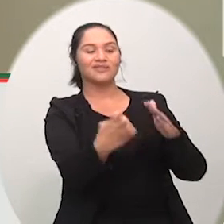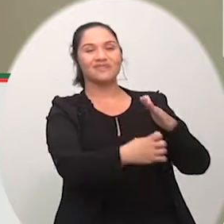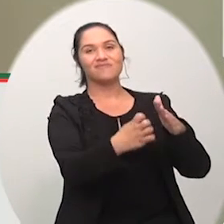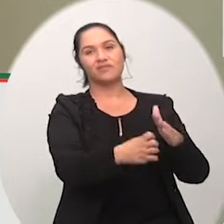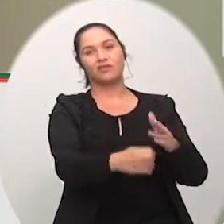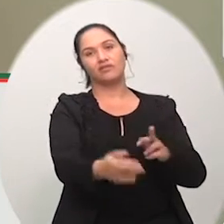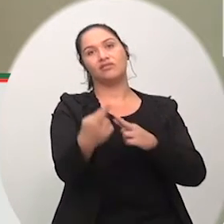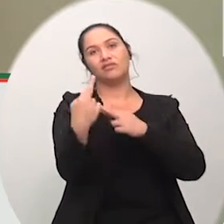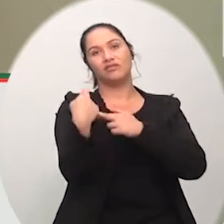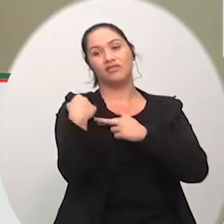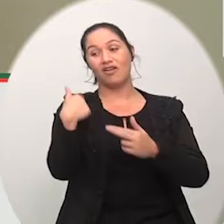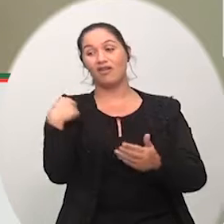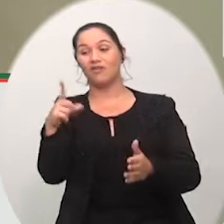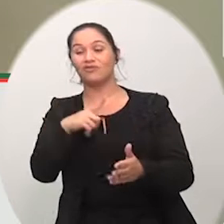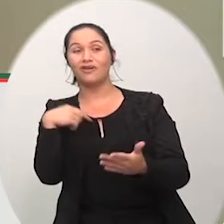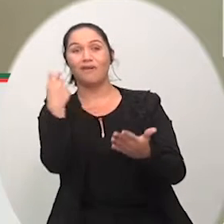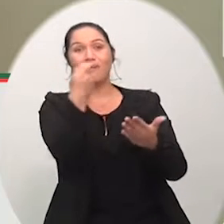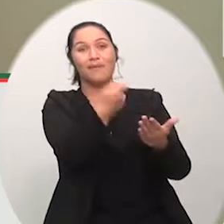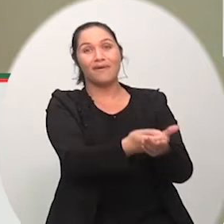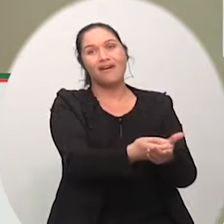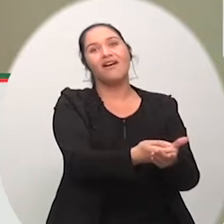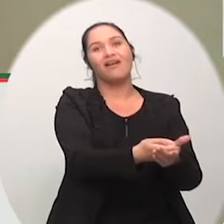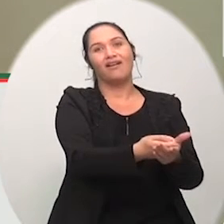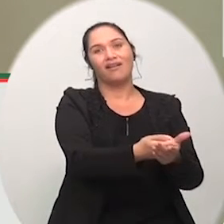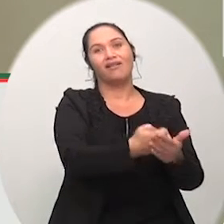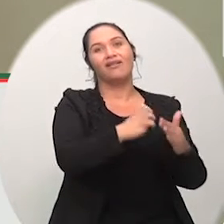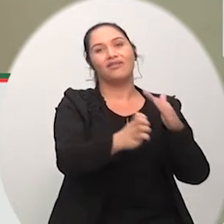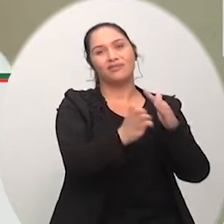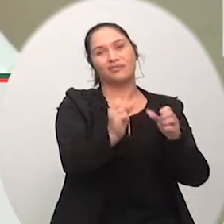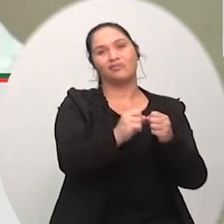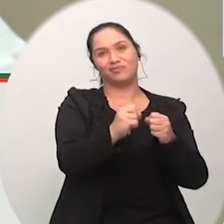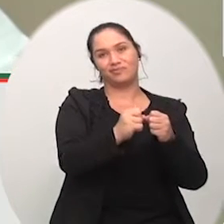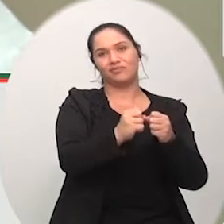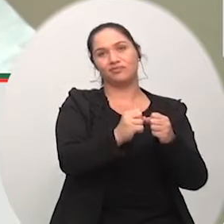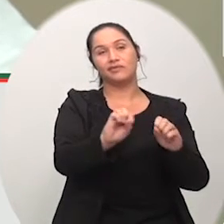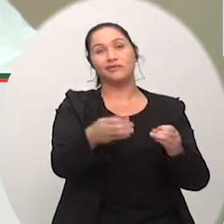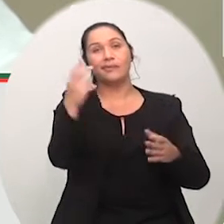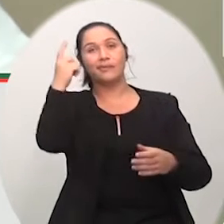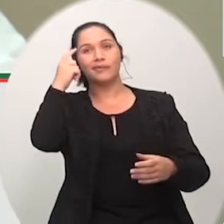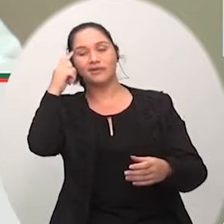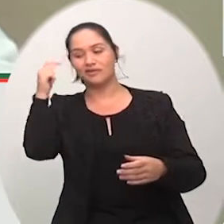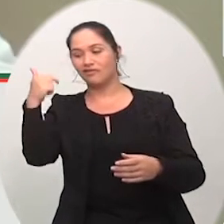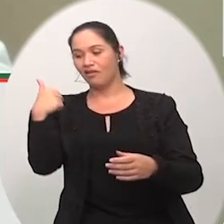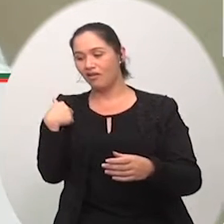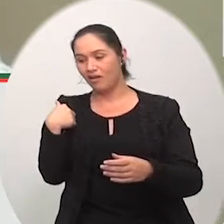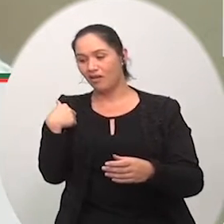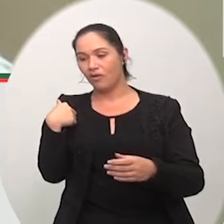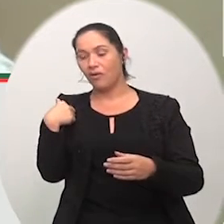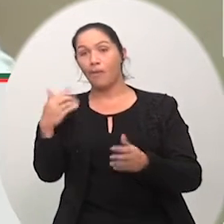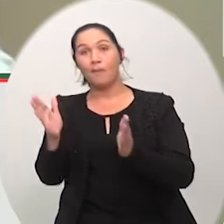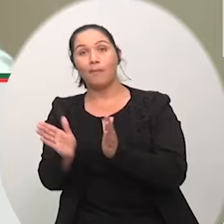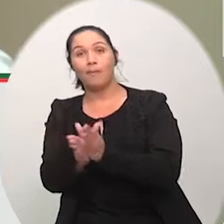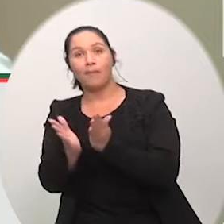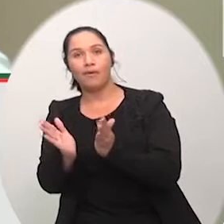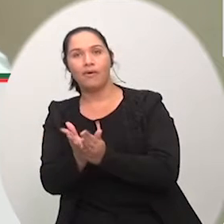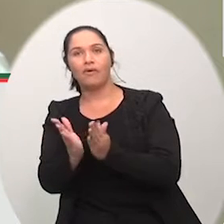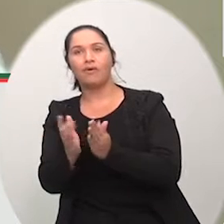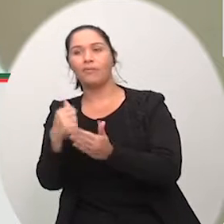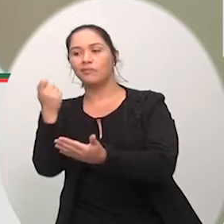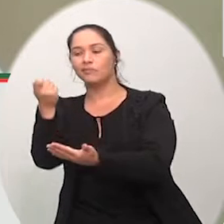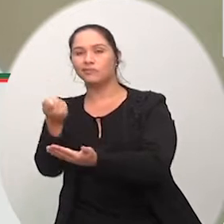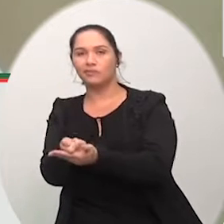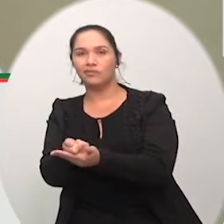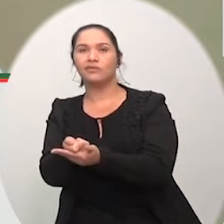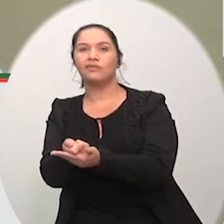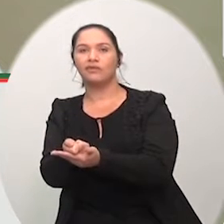hospital, com translado da pessoa, tudo, e ainda por cima tem que pagar um túmulo, e se tem um